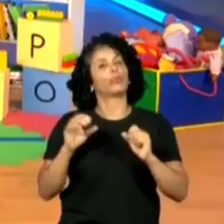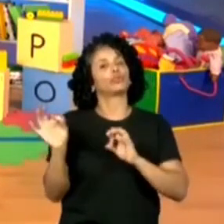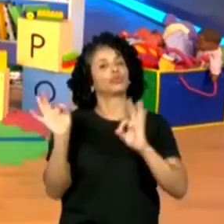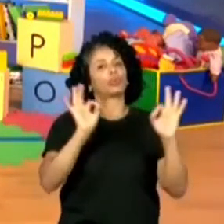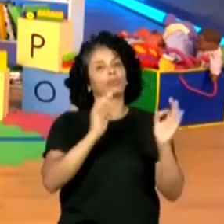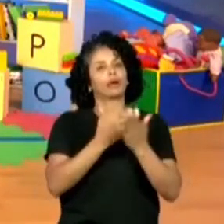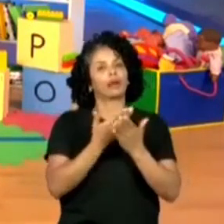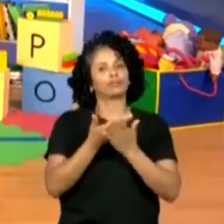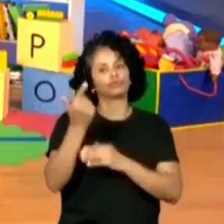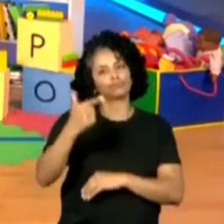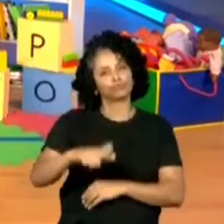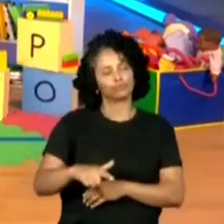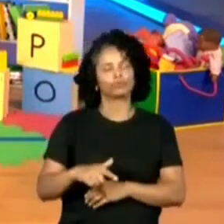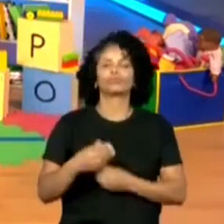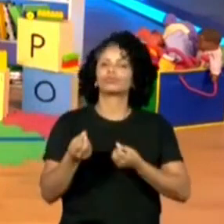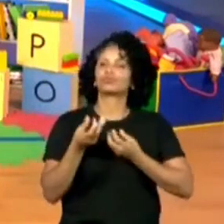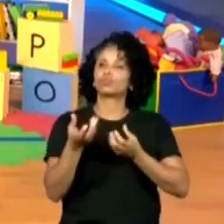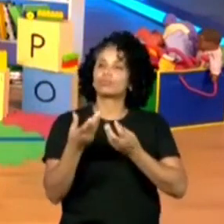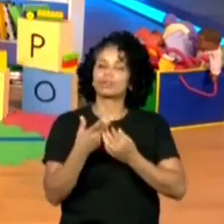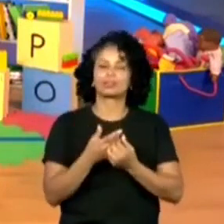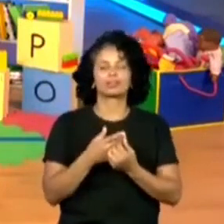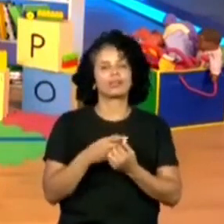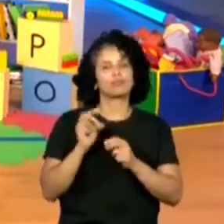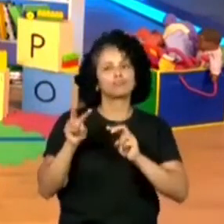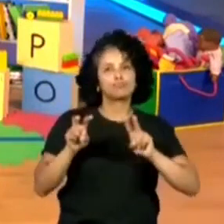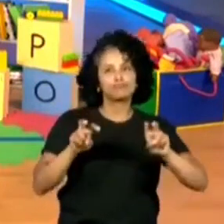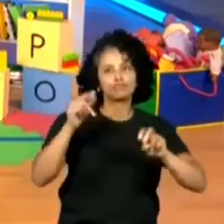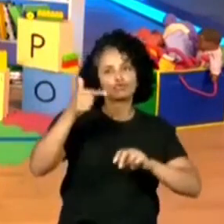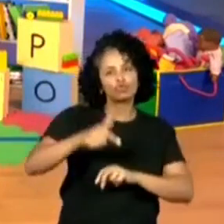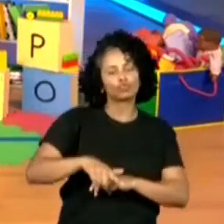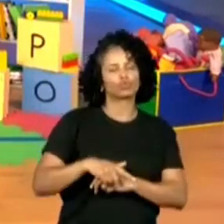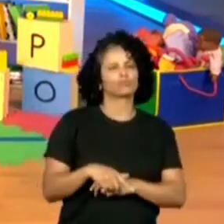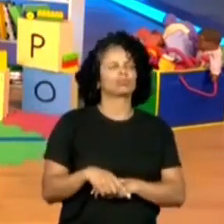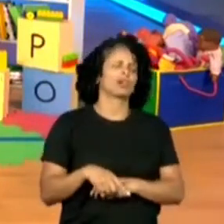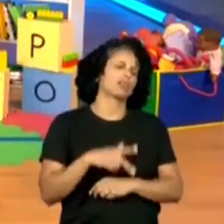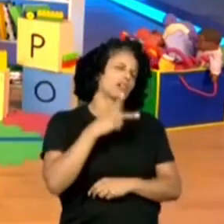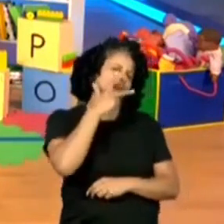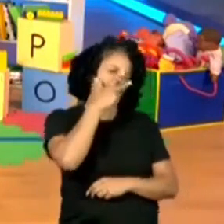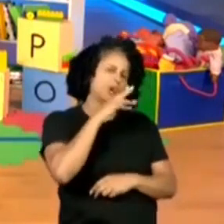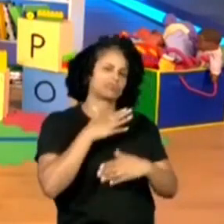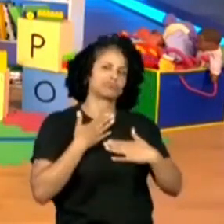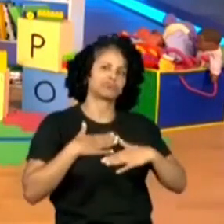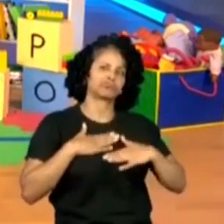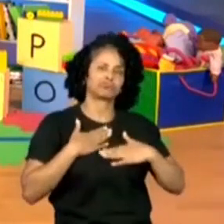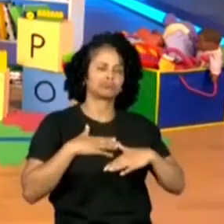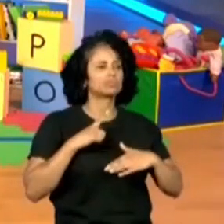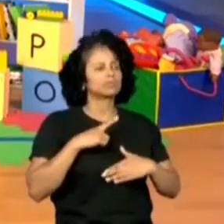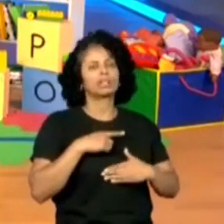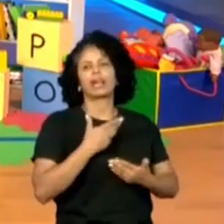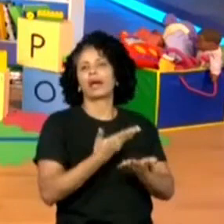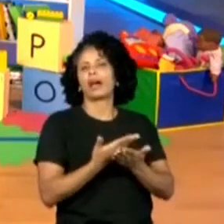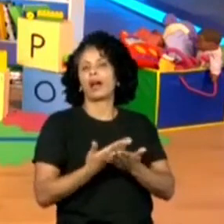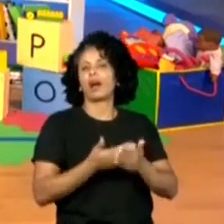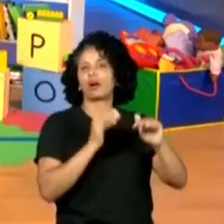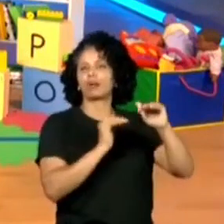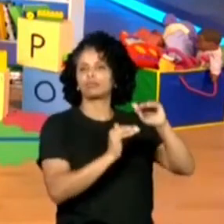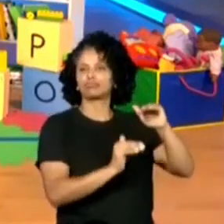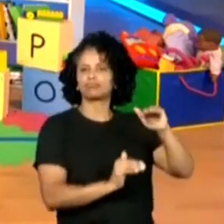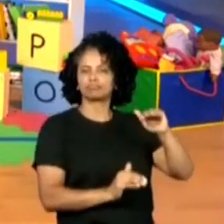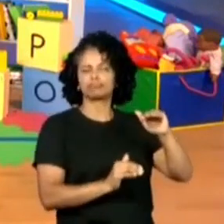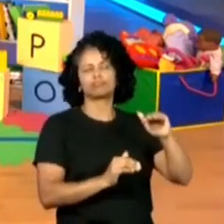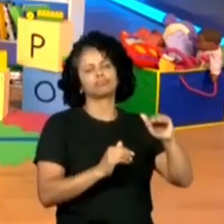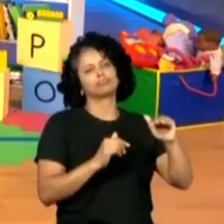novamente. É isso. Mas eu acho que está tranquilo. Ela também vai estar no repositório, então você pode depois ir lá. Ai, não consegui tirar